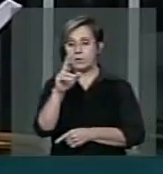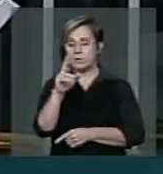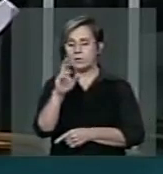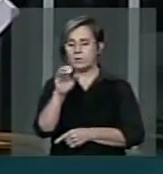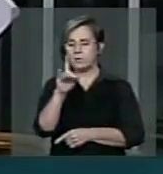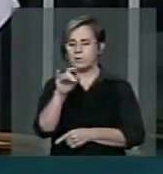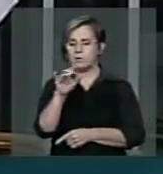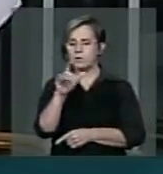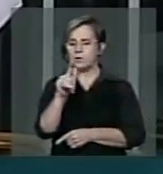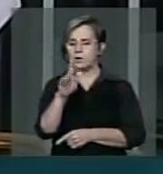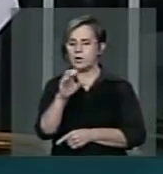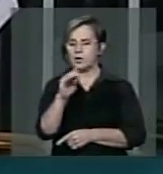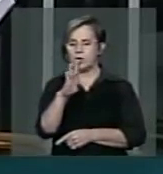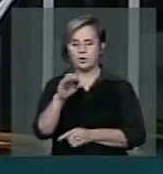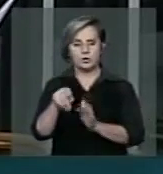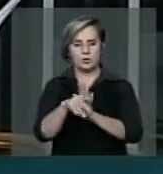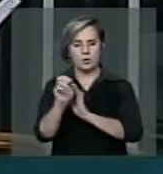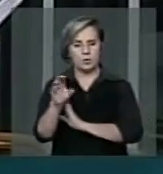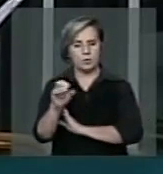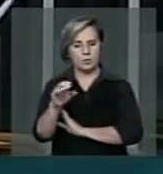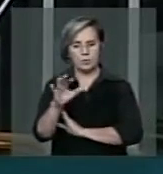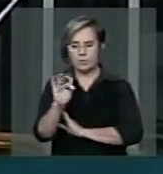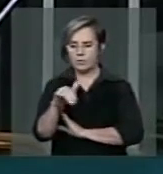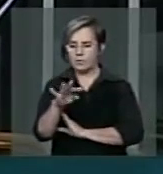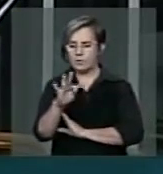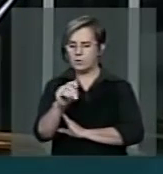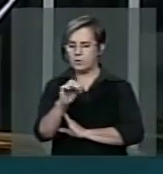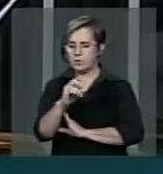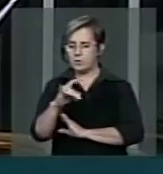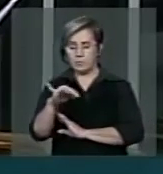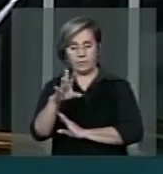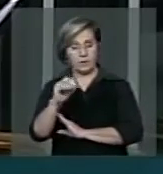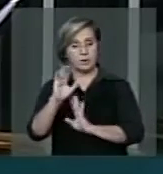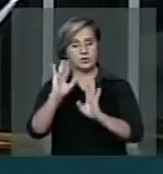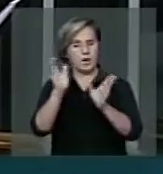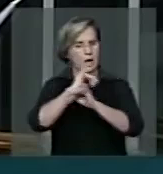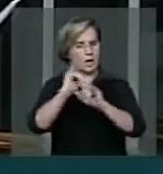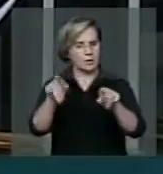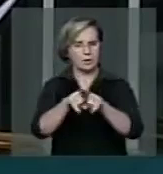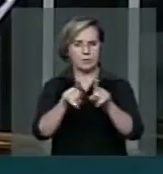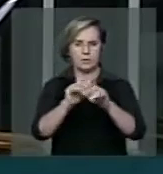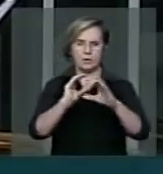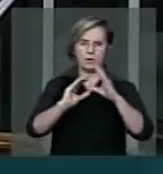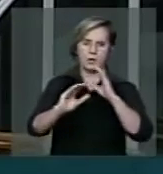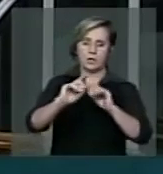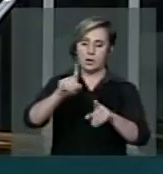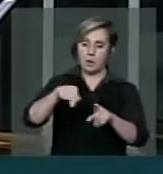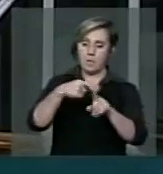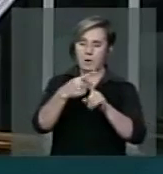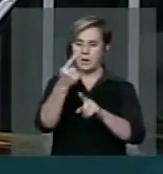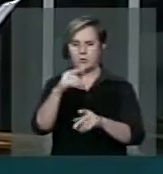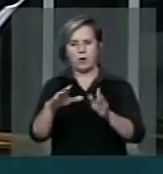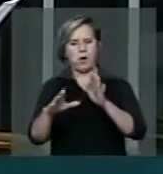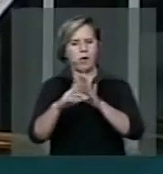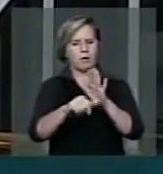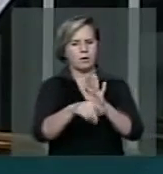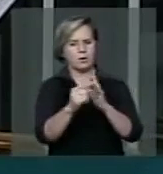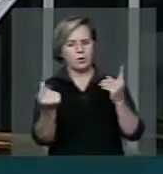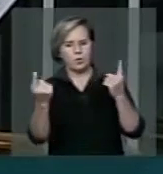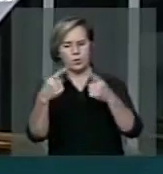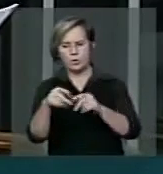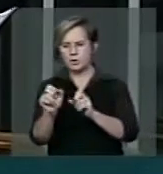programa Fantástico, mas que já foi apresentado nos mais diversos meios de comunicação. Mais uma vez um golpe realizado contra